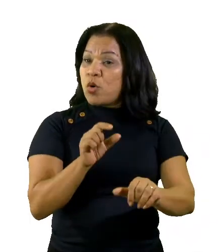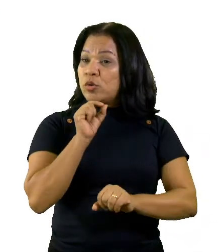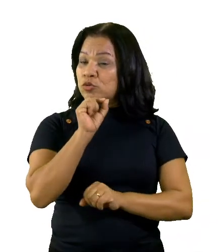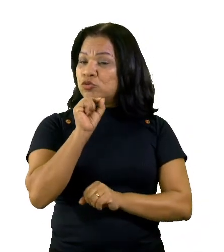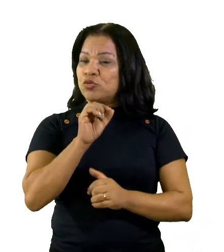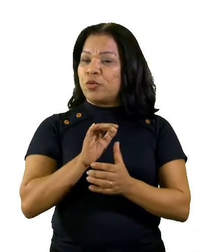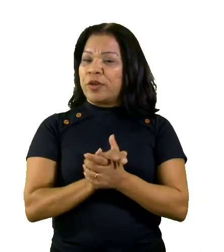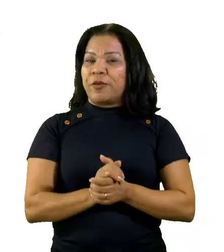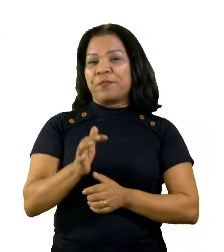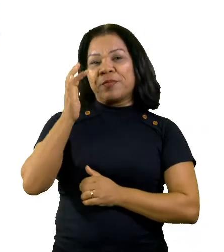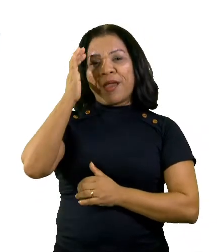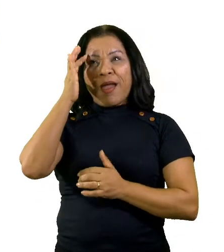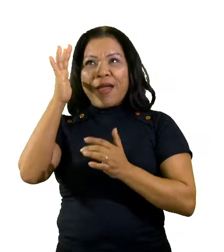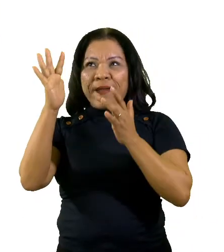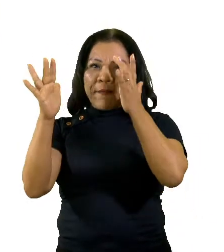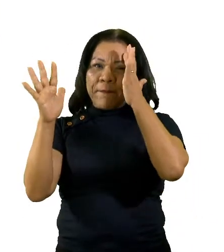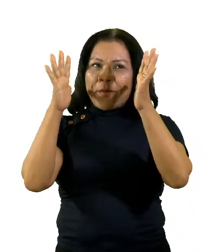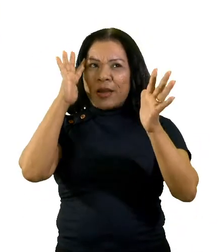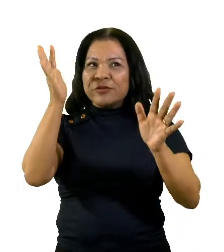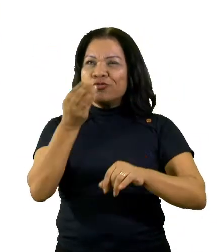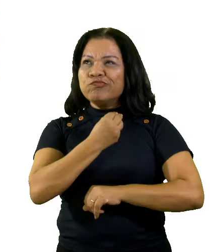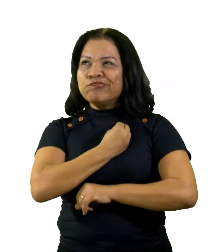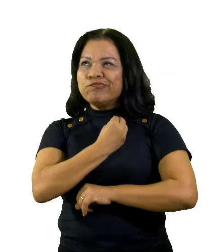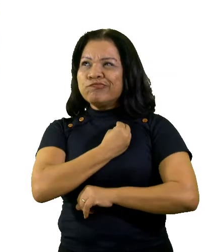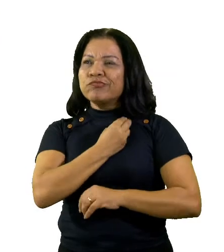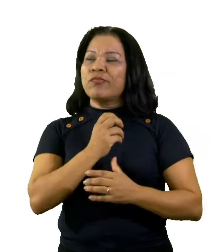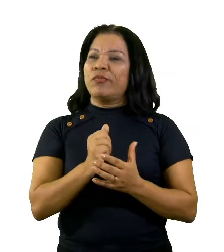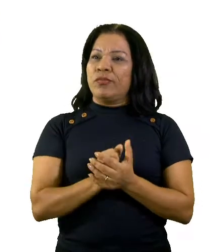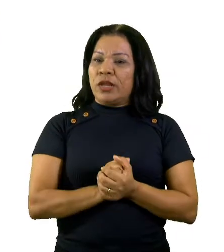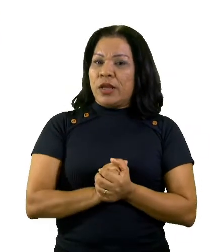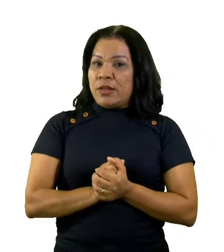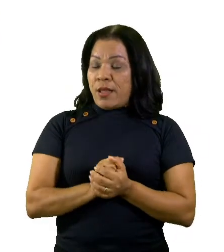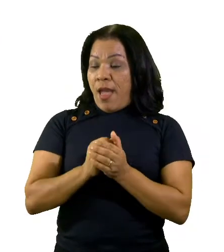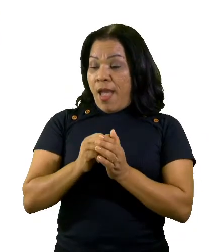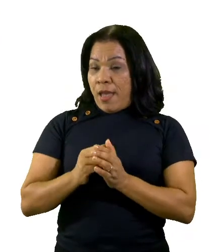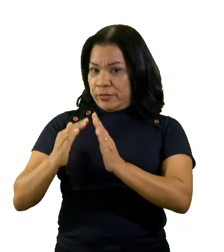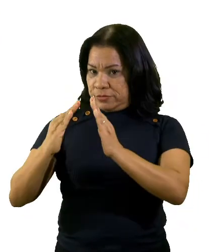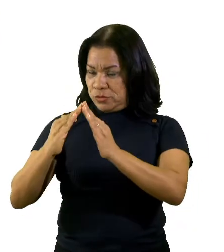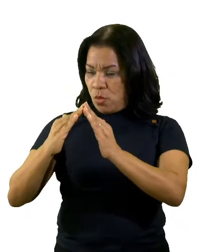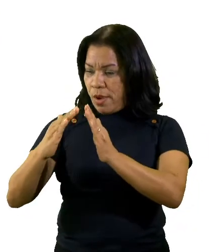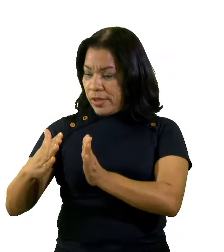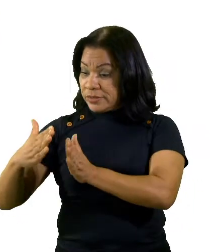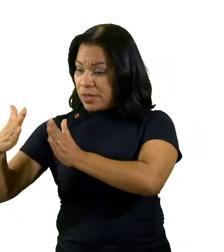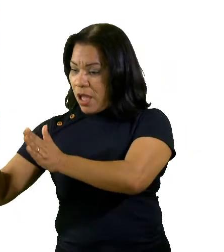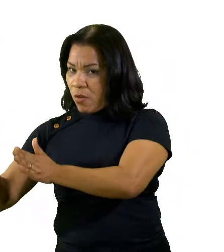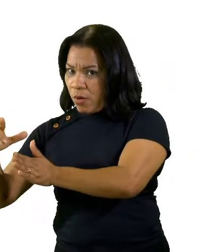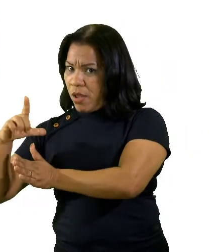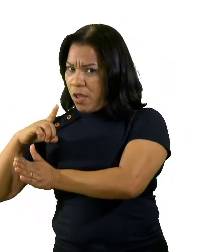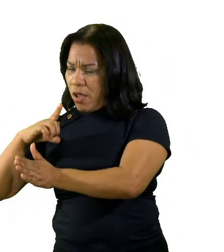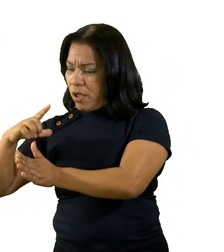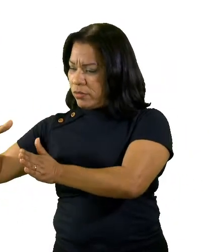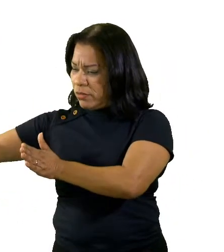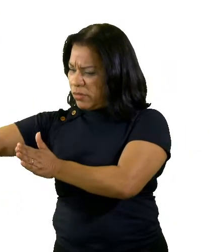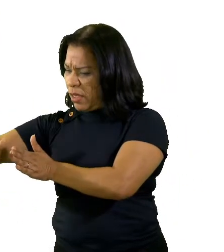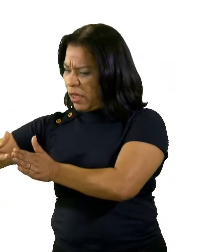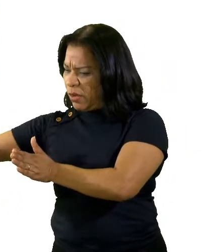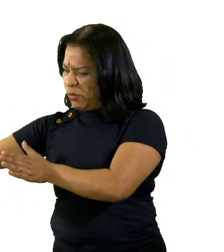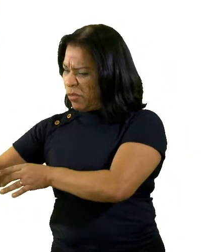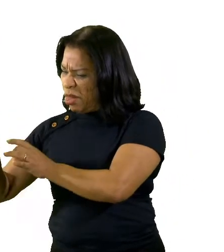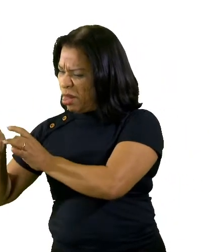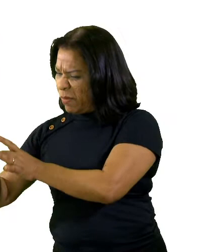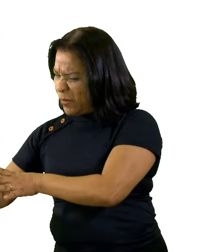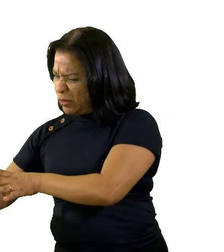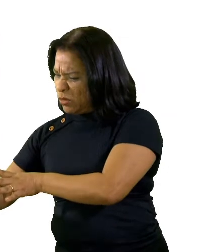imagine a seguinte situação. Ao lado de sua casa, há um terreno abandonado, onde alguns